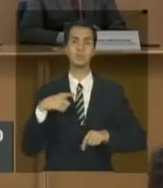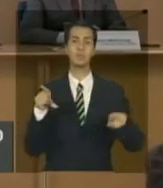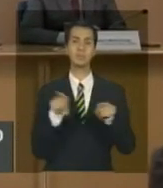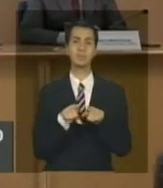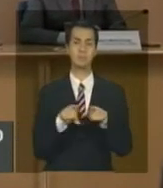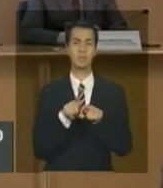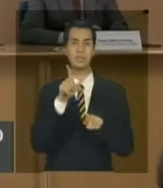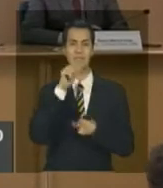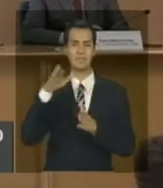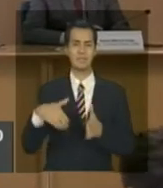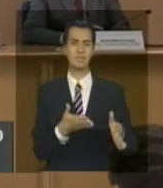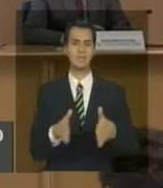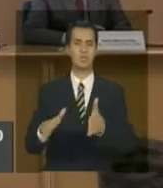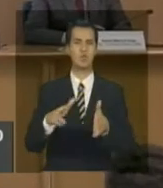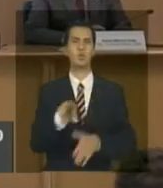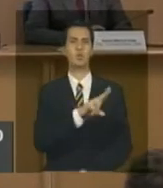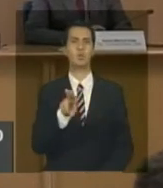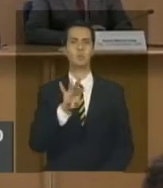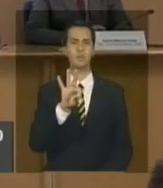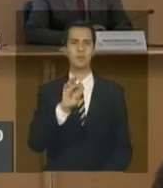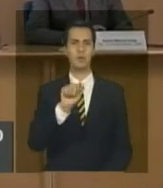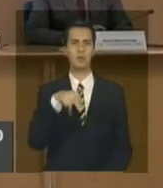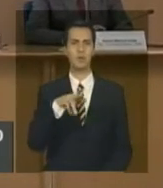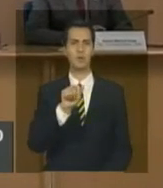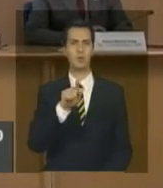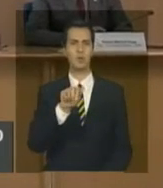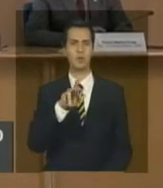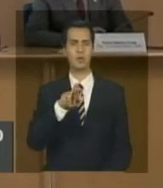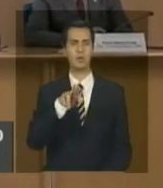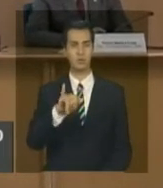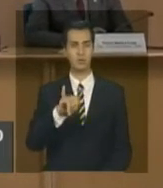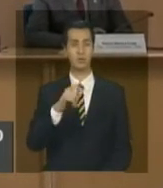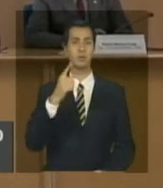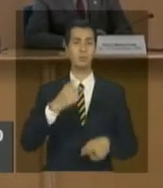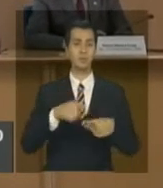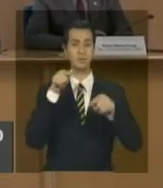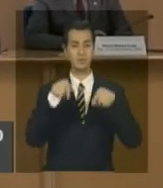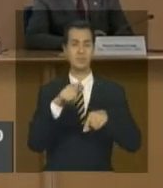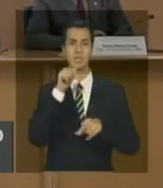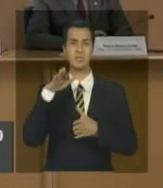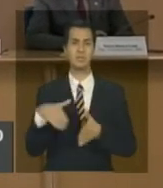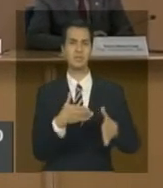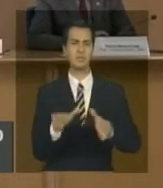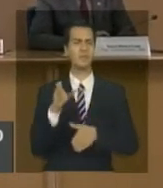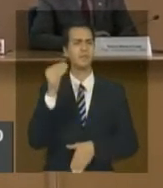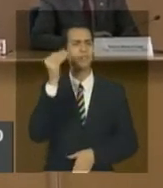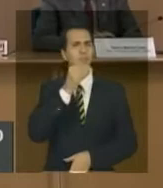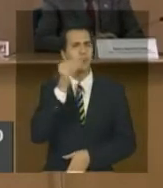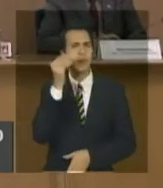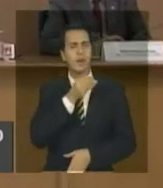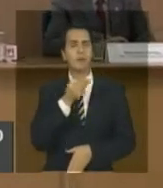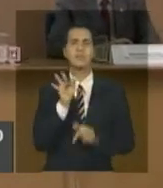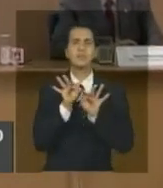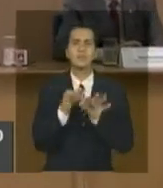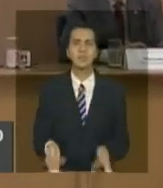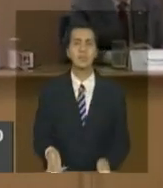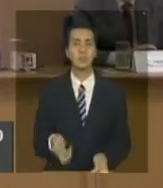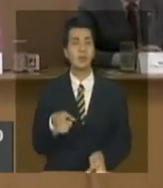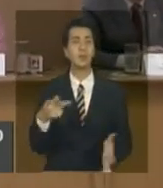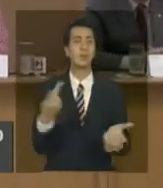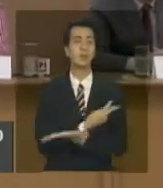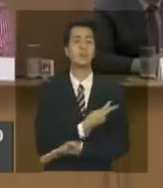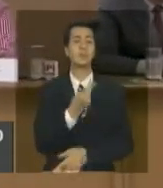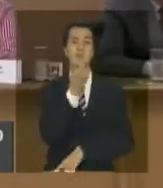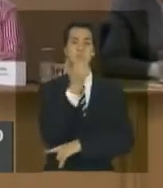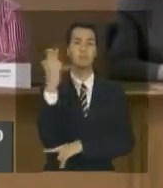rio Taquari que é um rio com uma fragilidade geológica muito grande. Então, em função dos desmatamentos na